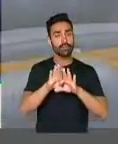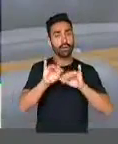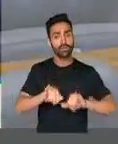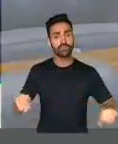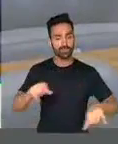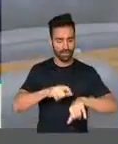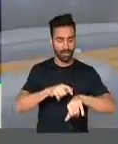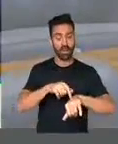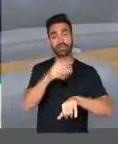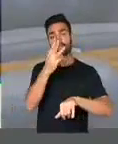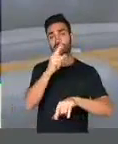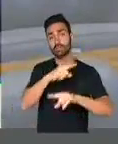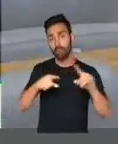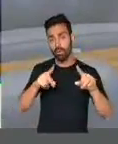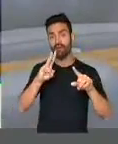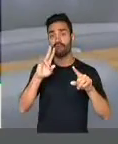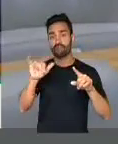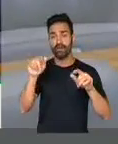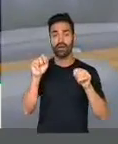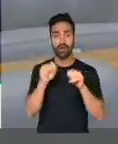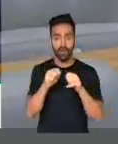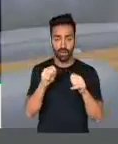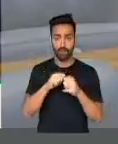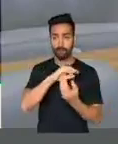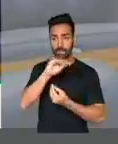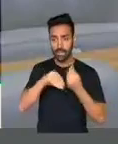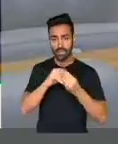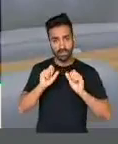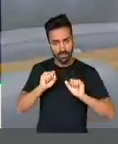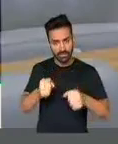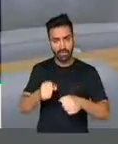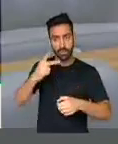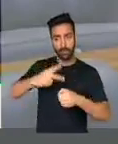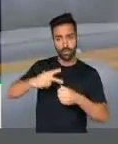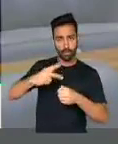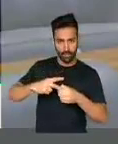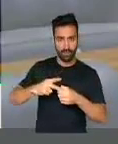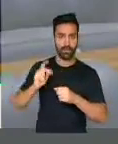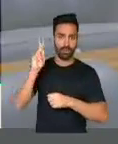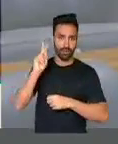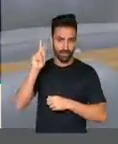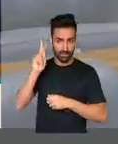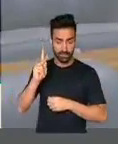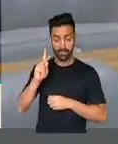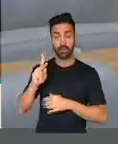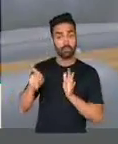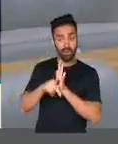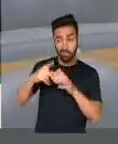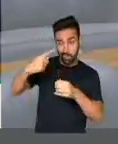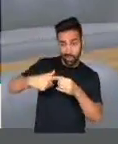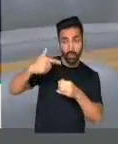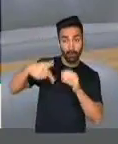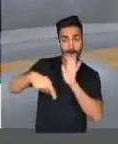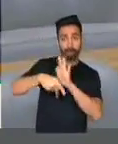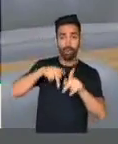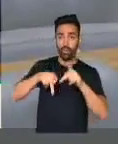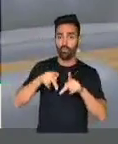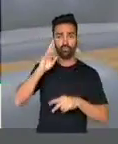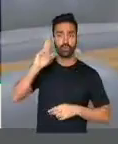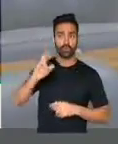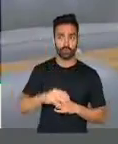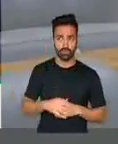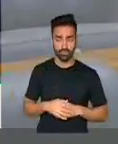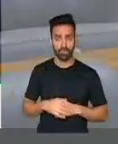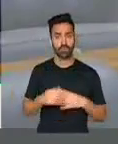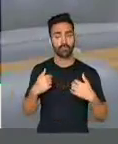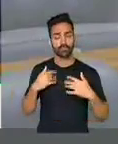agora às 15h30 vamos ter o lançamento das frentes parlamentares mistas em defesa da Petrobras, com a campanha O Petróleo é do Brasileiro. E essa frente parlamentar,